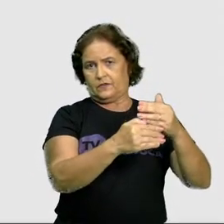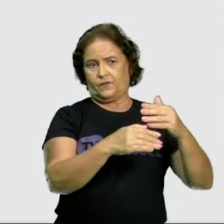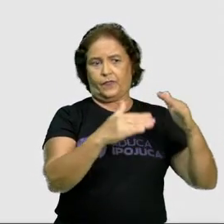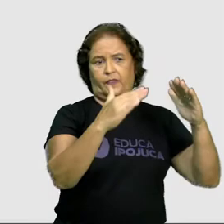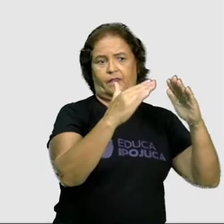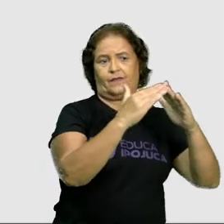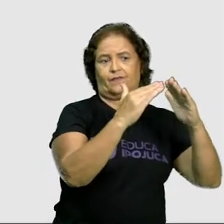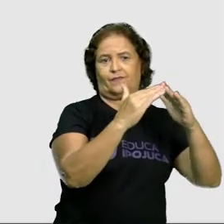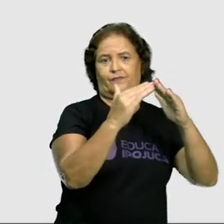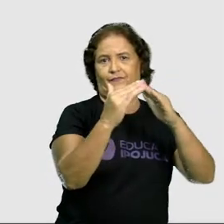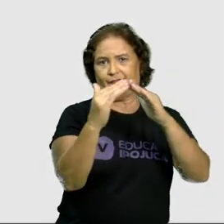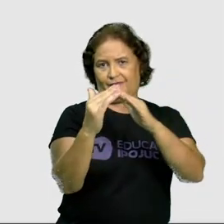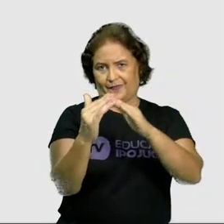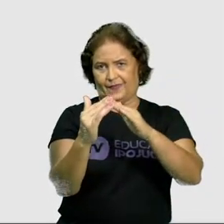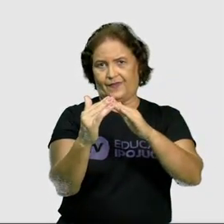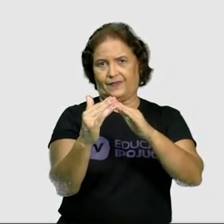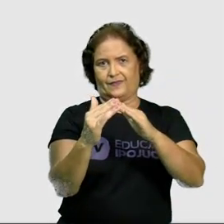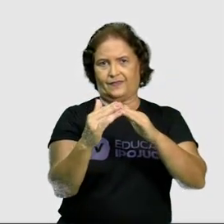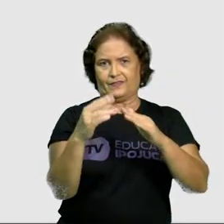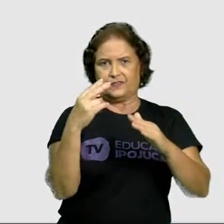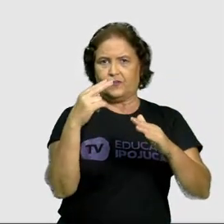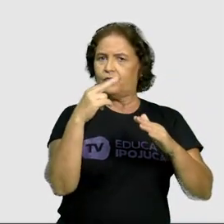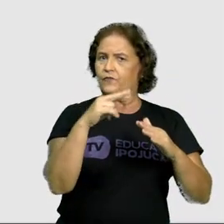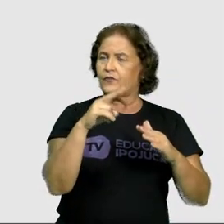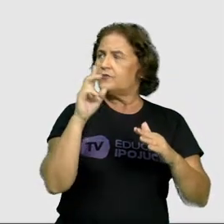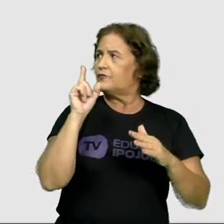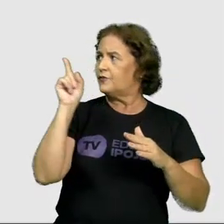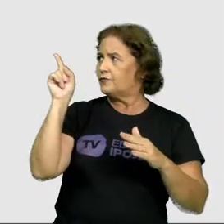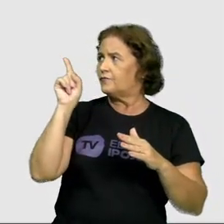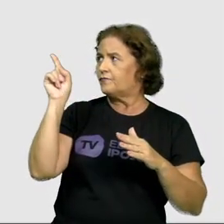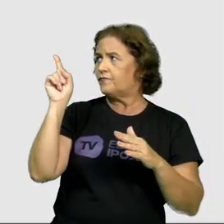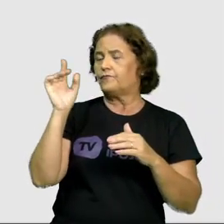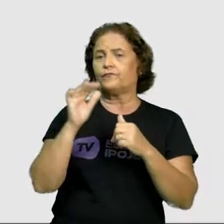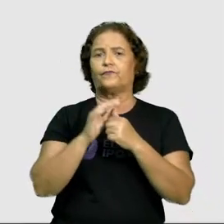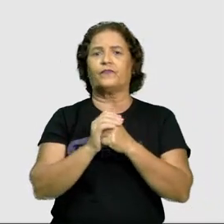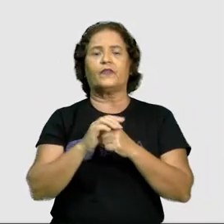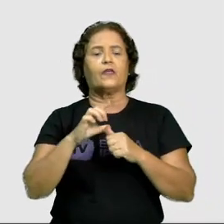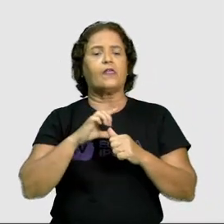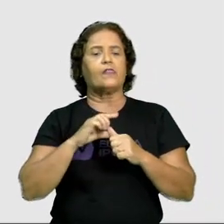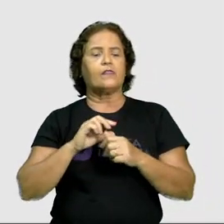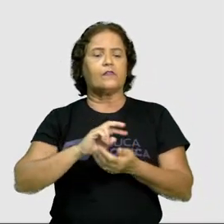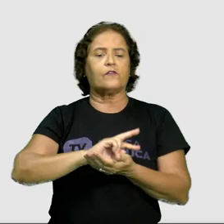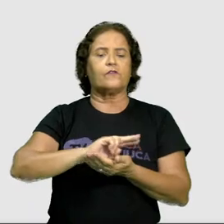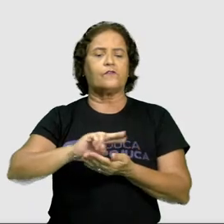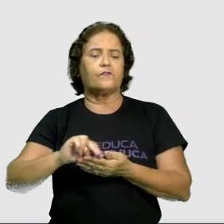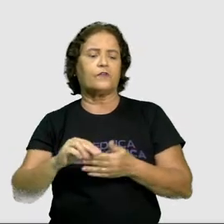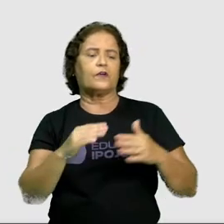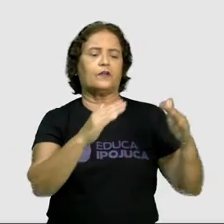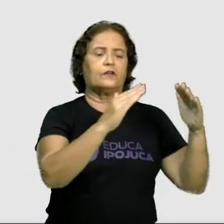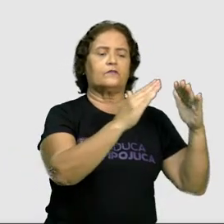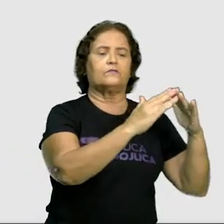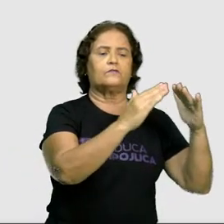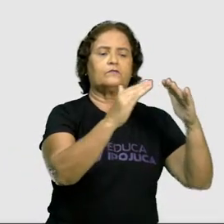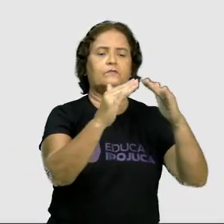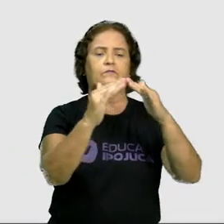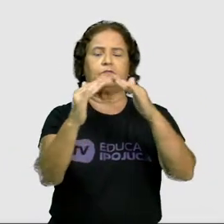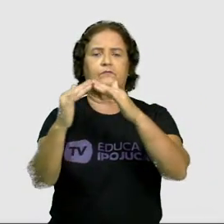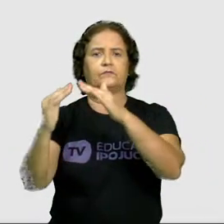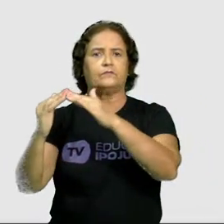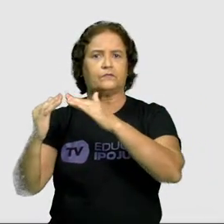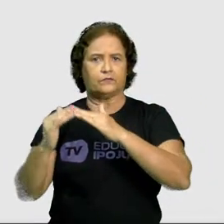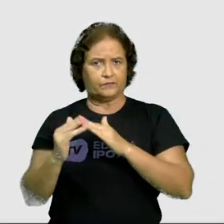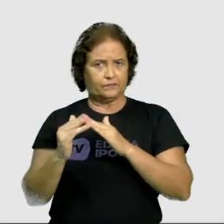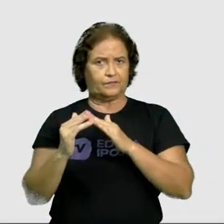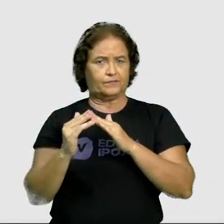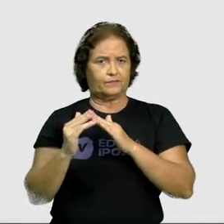moradias. Então, observe aqui nessa imagem, Nós temos aqui algumas moradias, né? Então, nesses bairros,